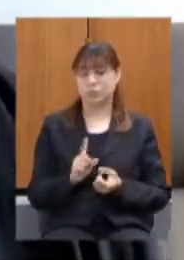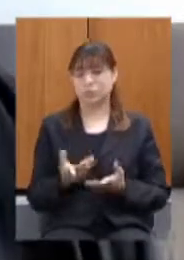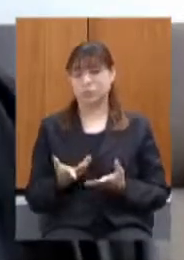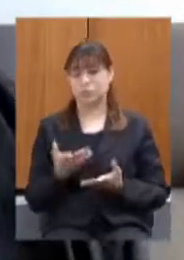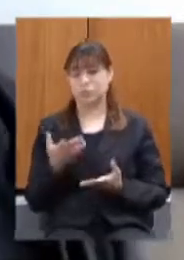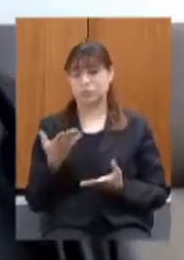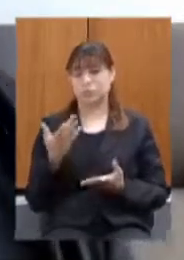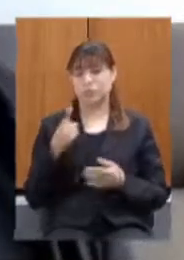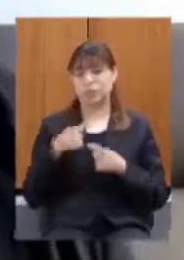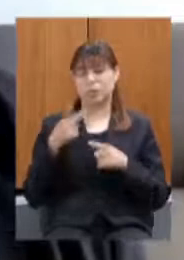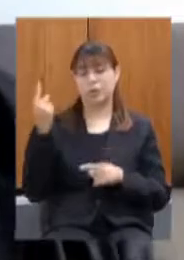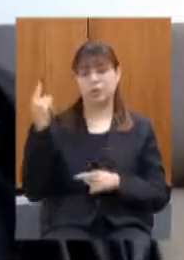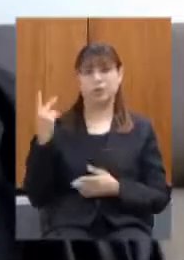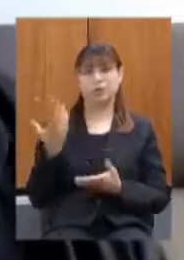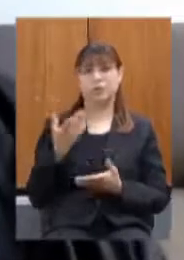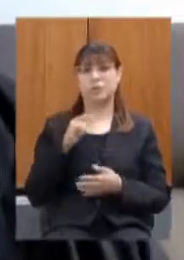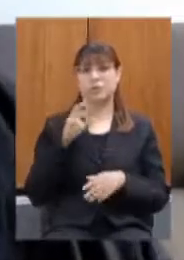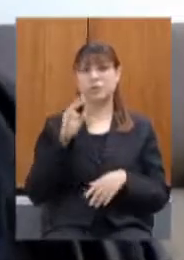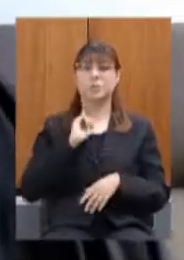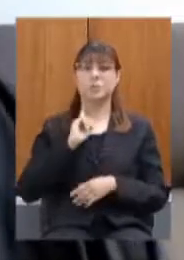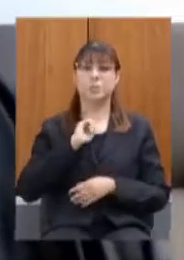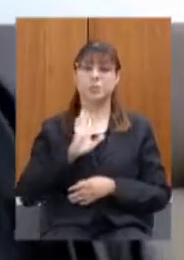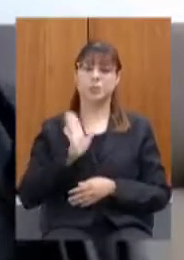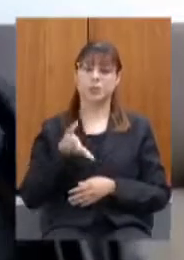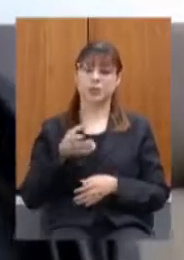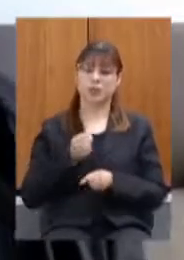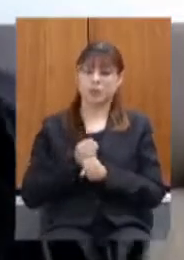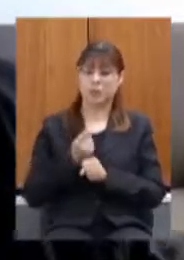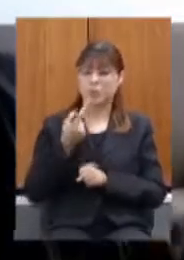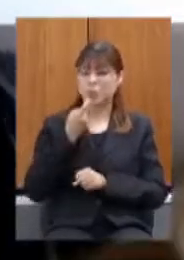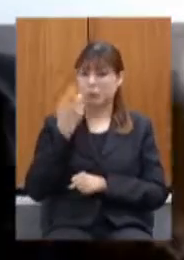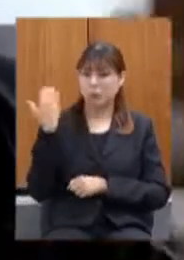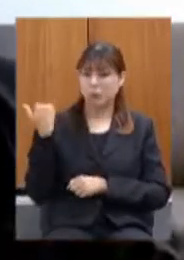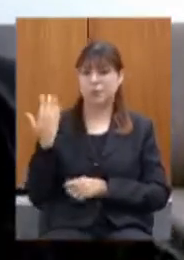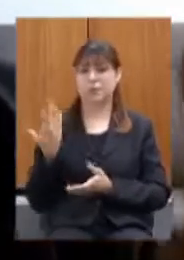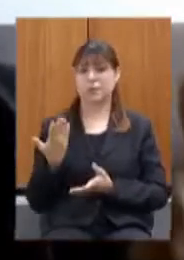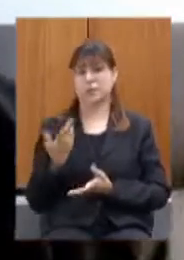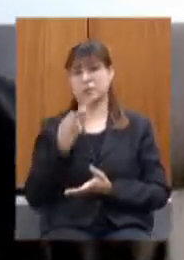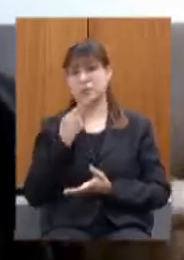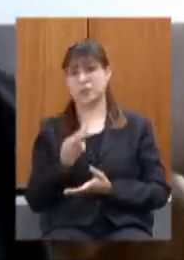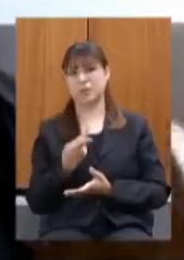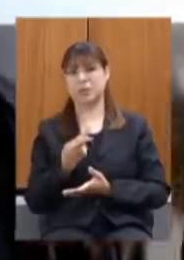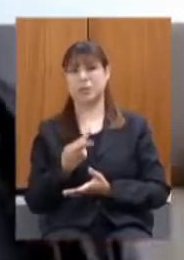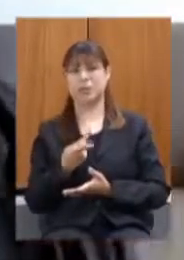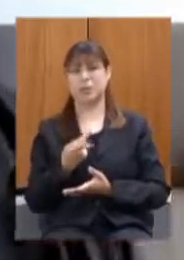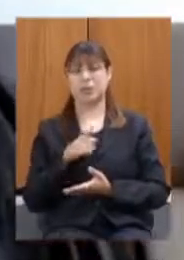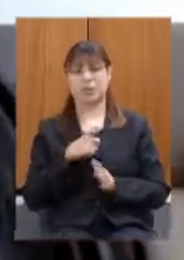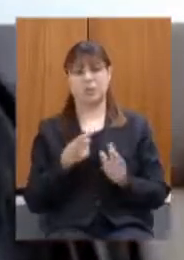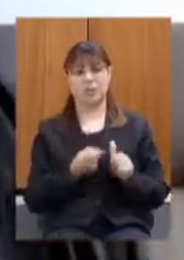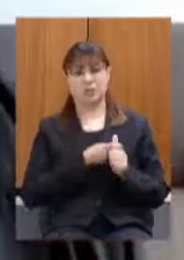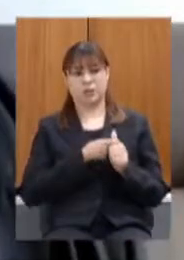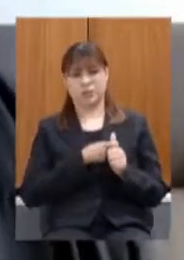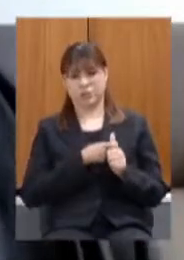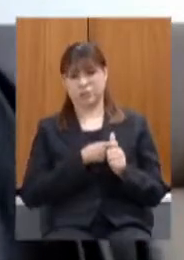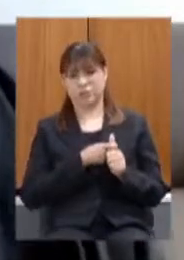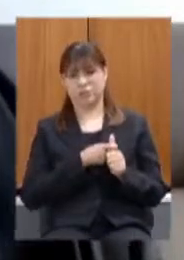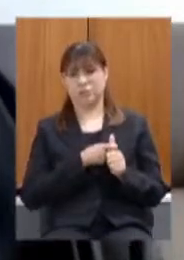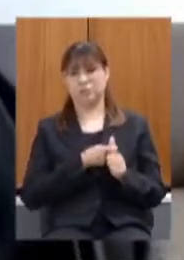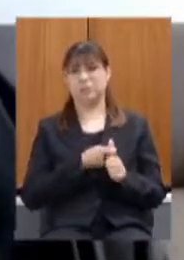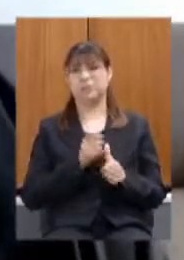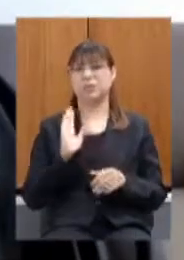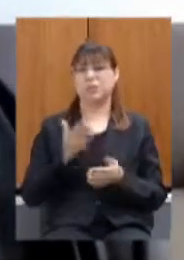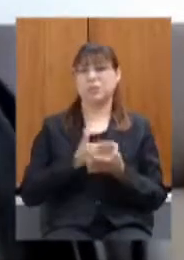onde tiraram isso Minas que mexeu há meses tem poucos anos para dizer que tinha uma dívida isso vem de